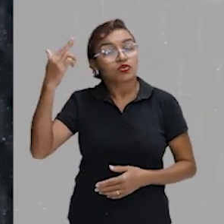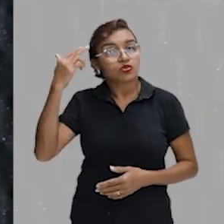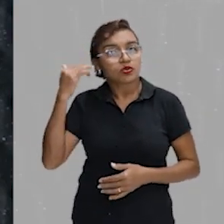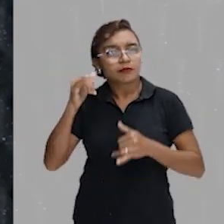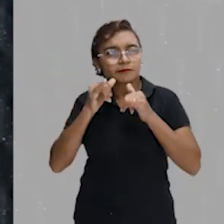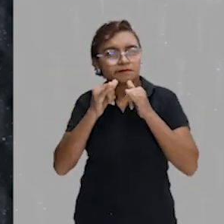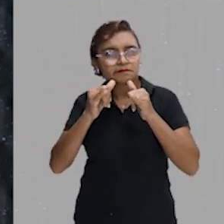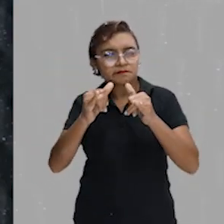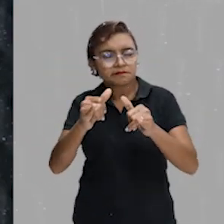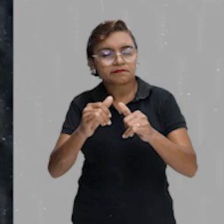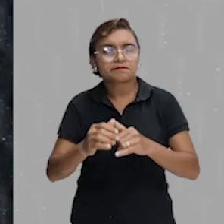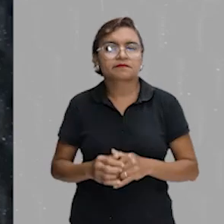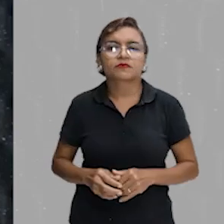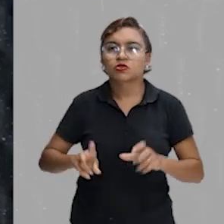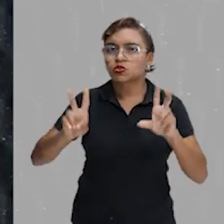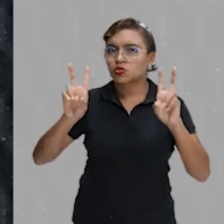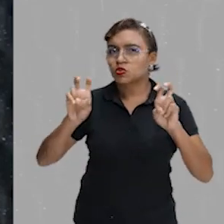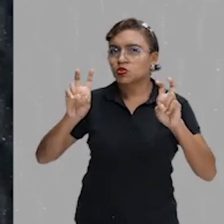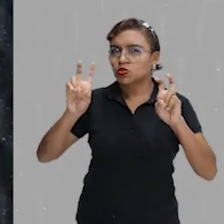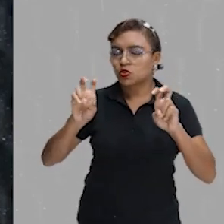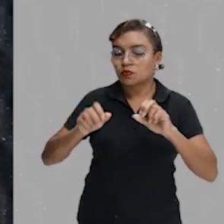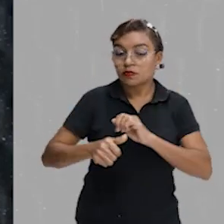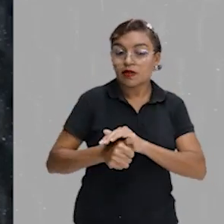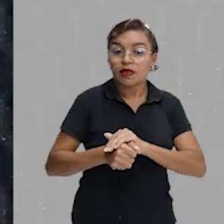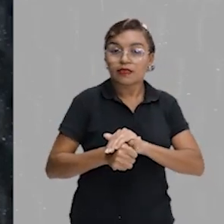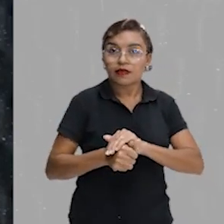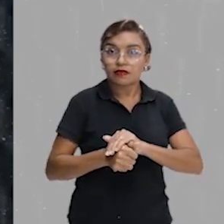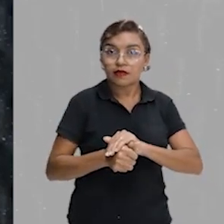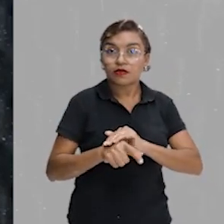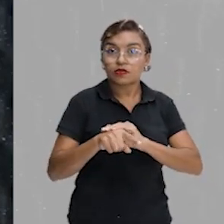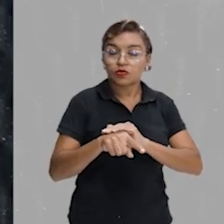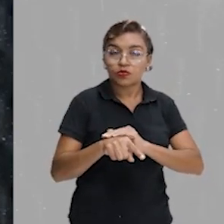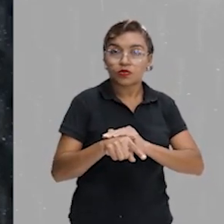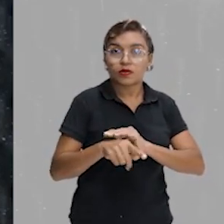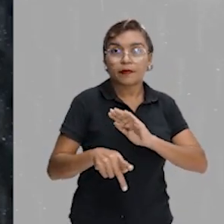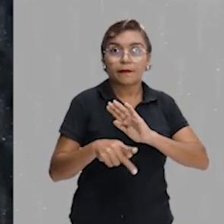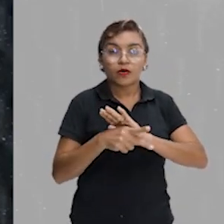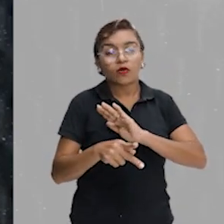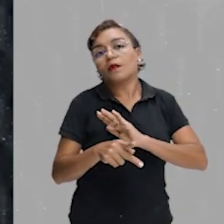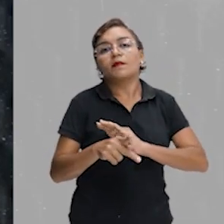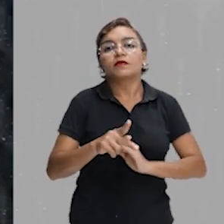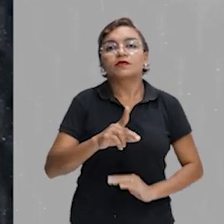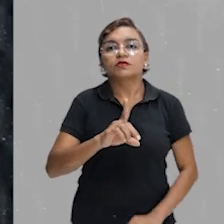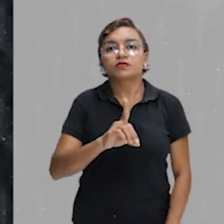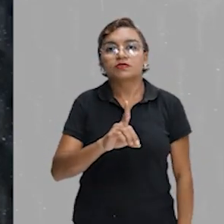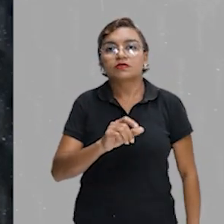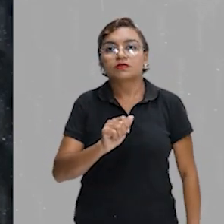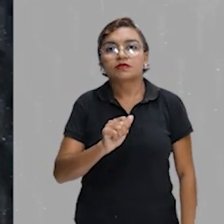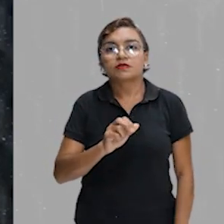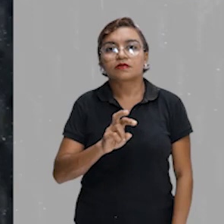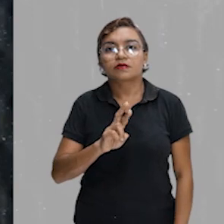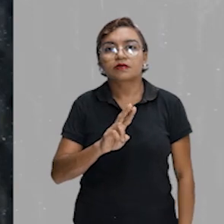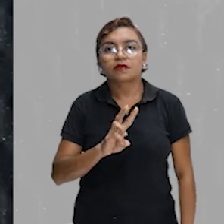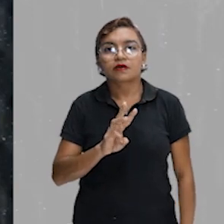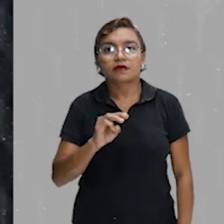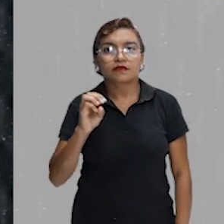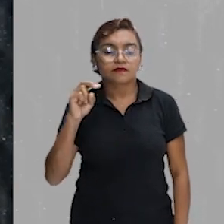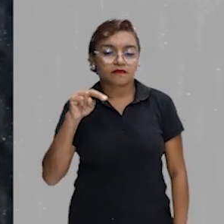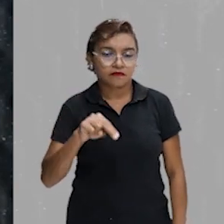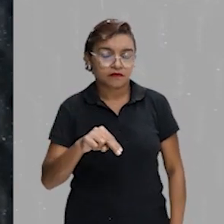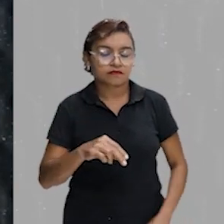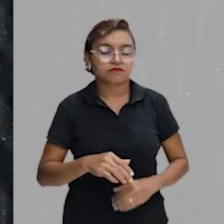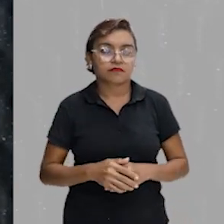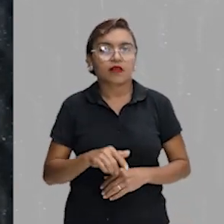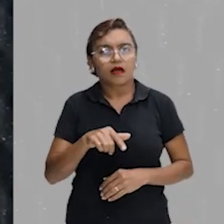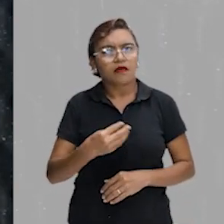eu contei para vocês sobre Harriet, que seria a tartaruga de estimação de Darwin, e que viveu